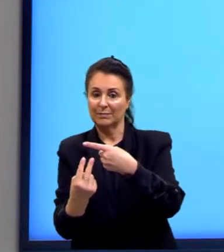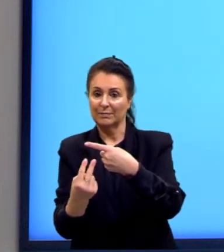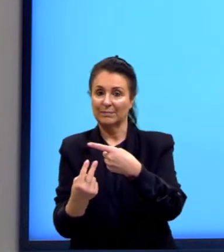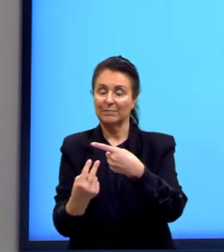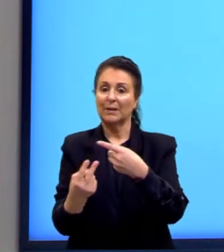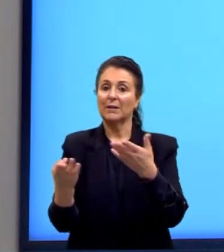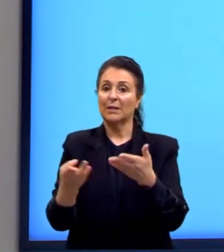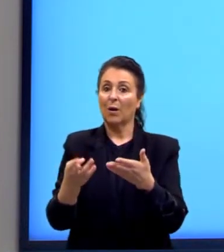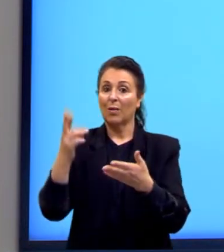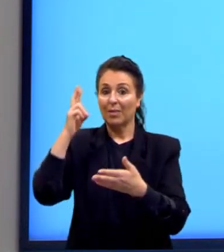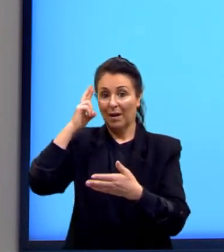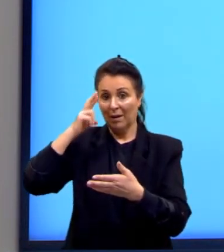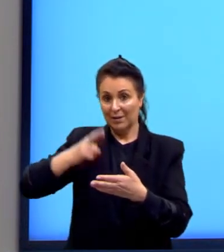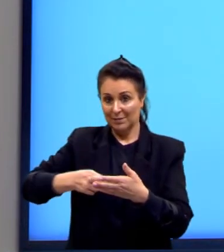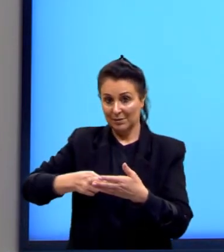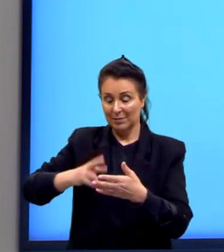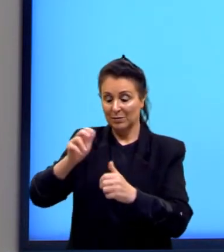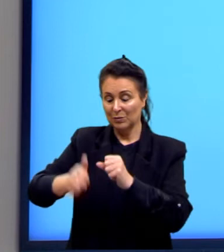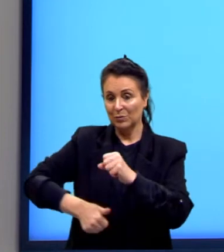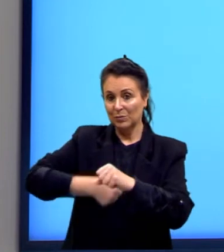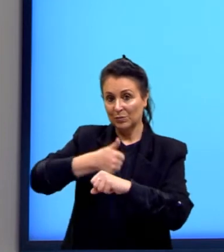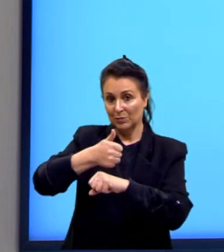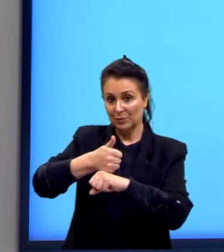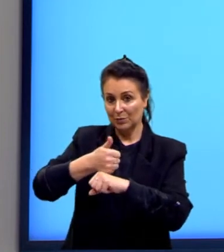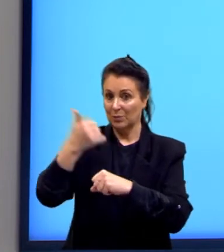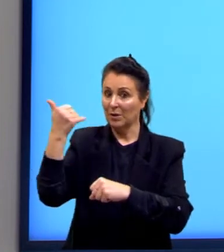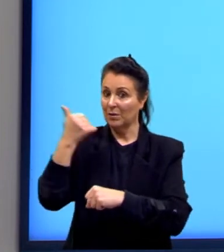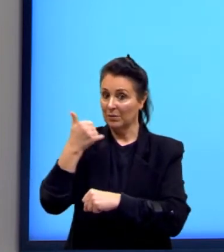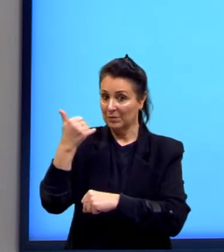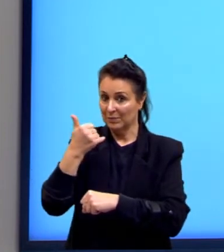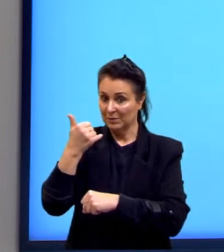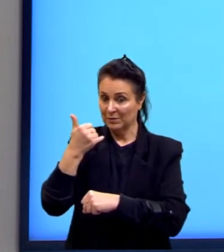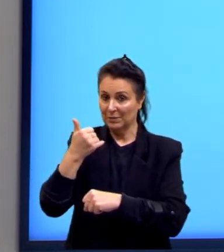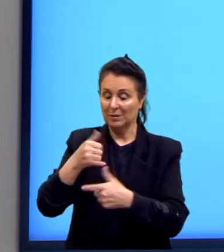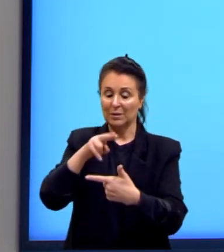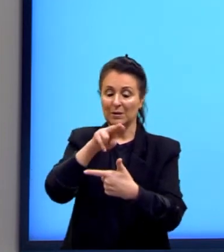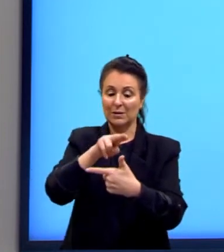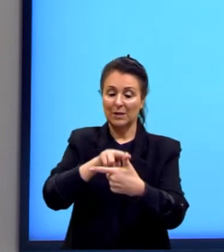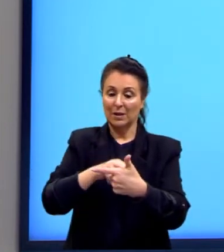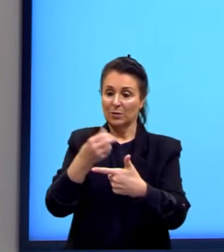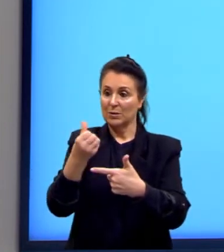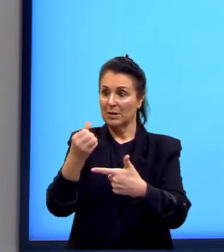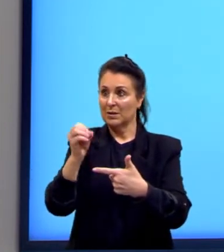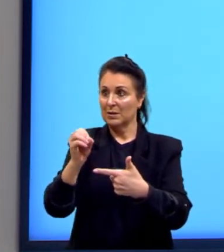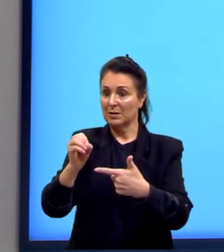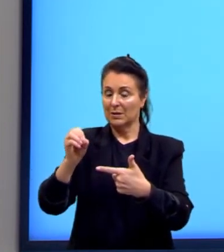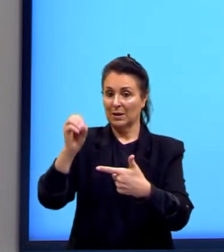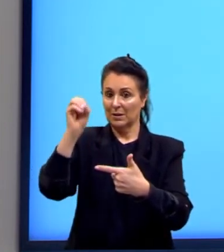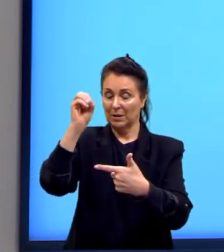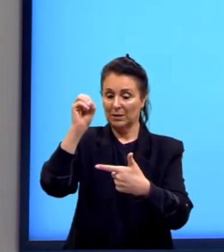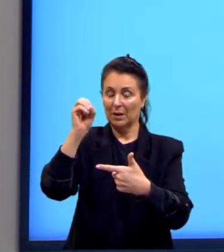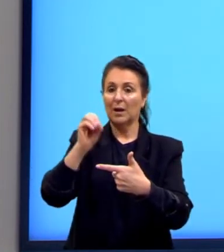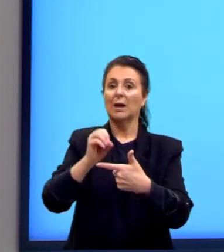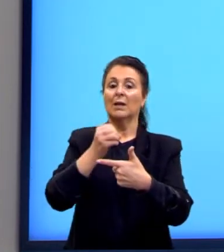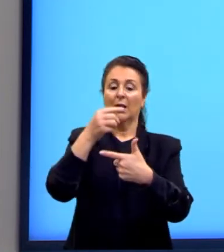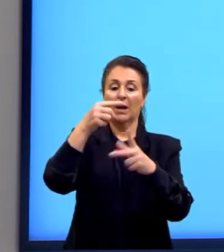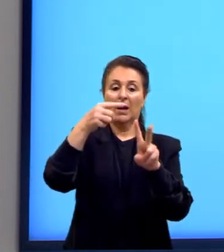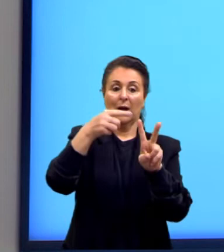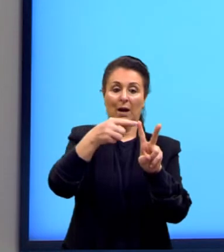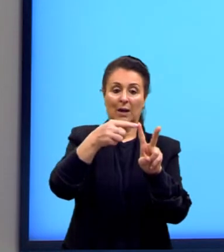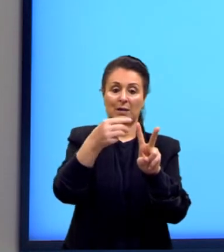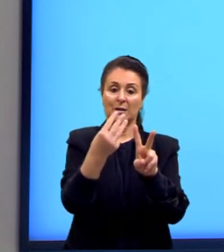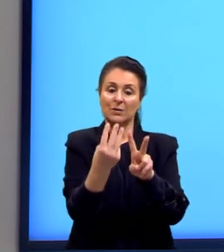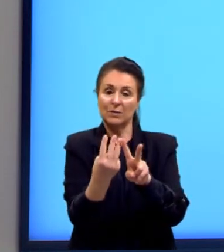razão, então, nós vamos substituir a informação. Seno de 60 por raiz de 3 sobre 2. E